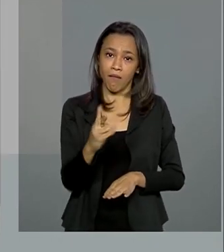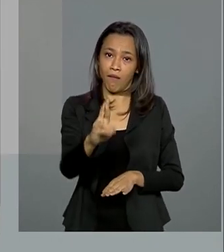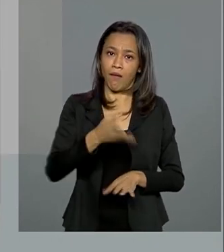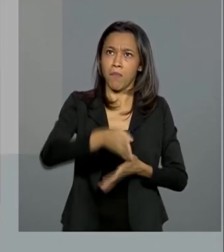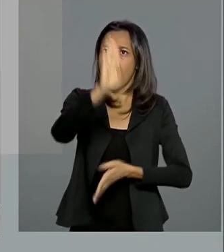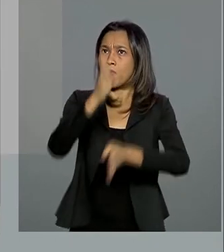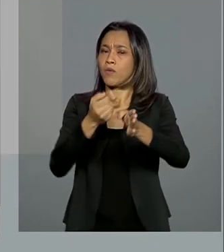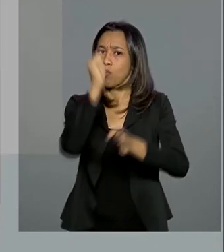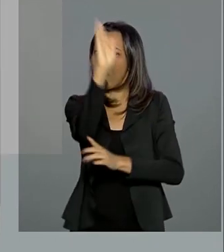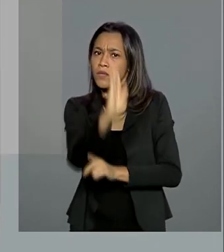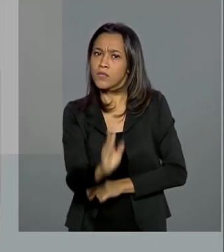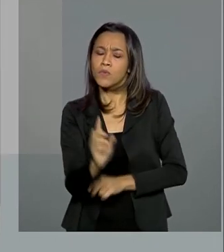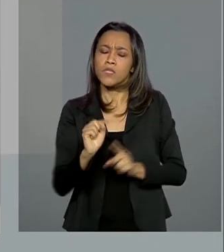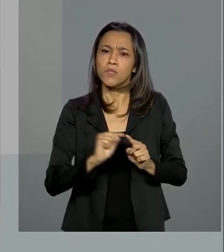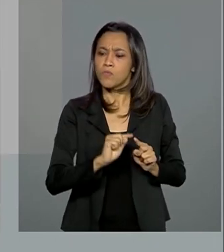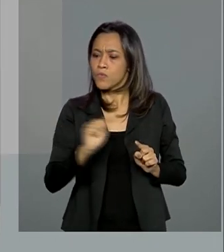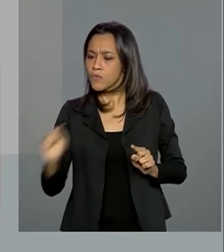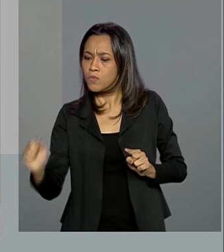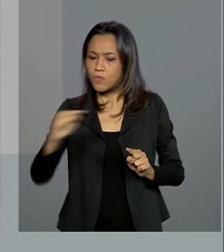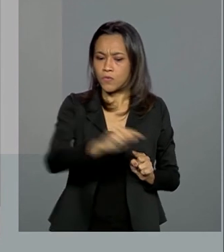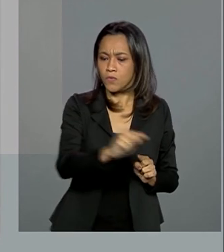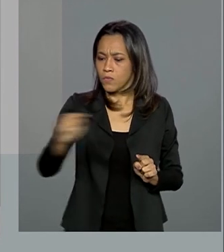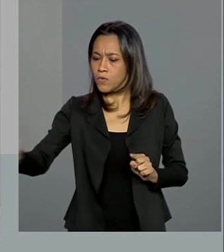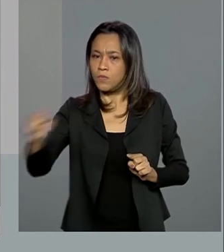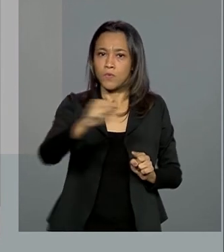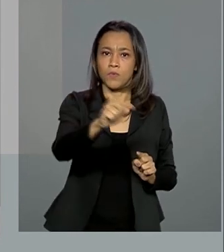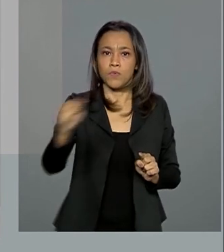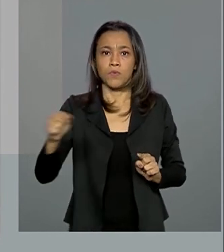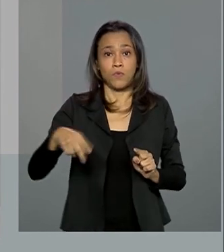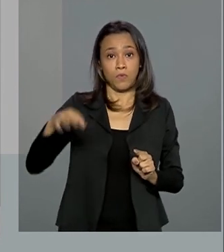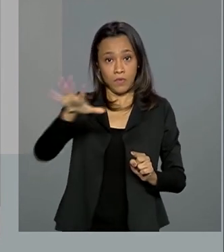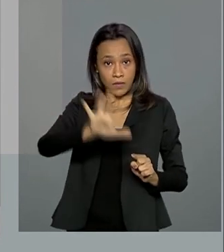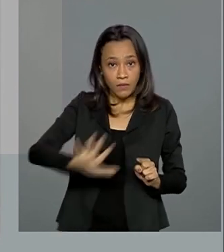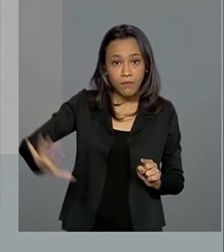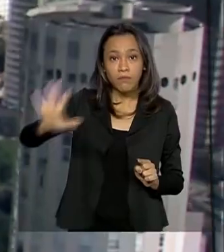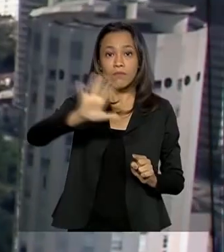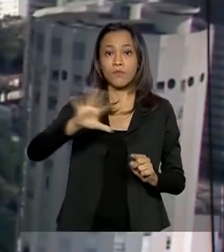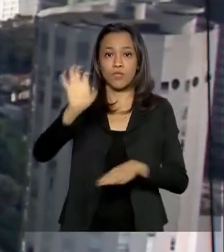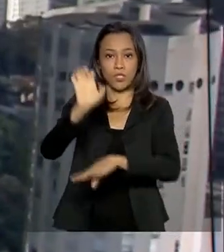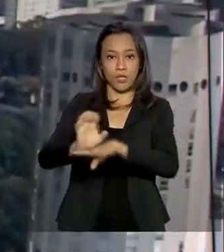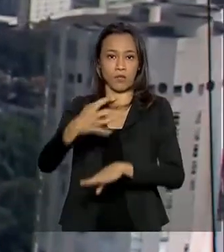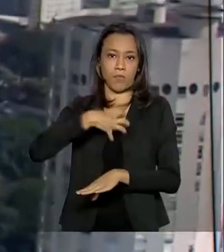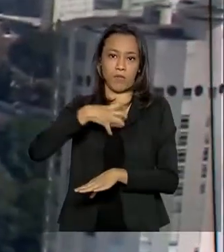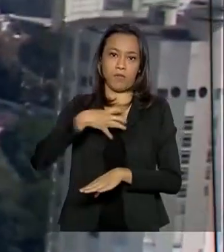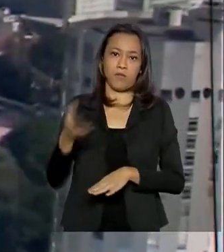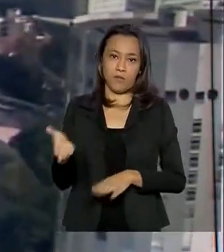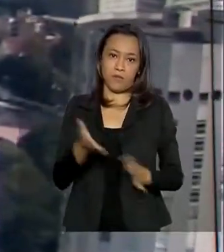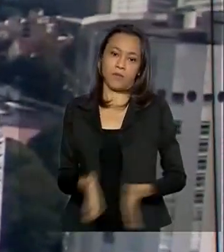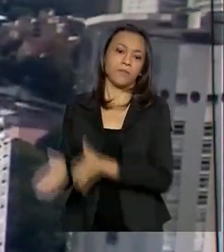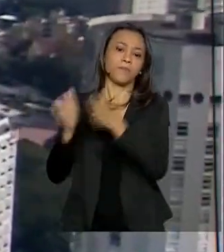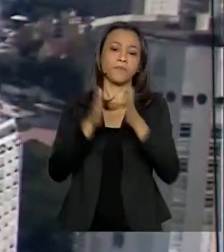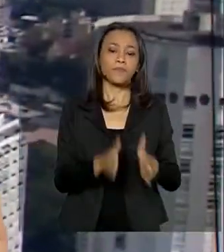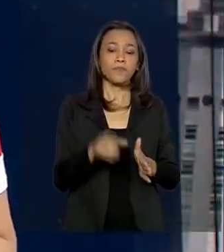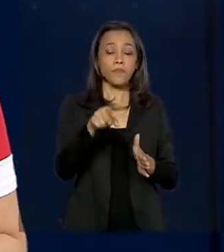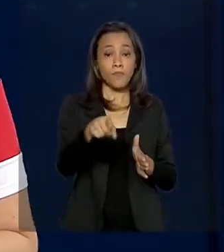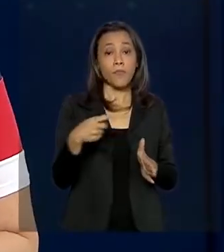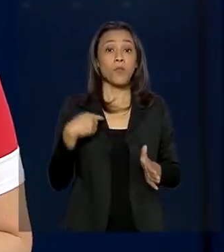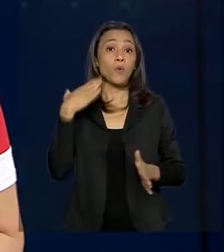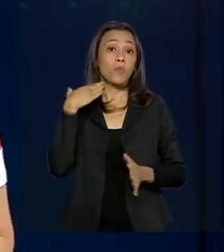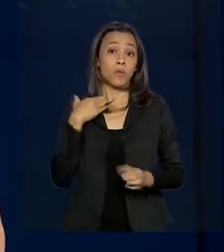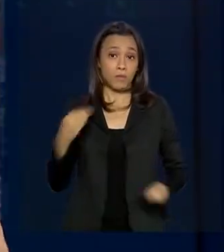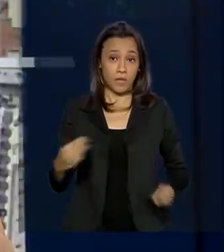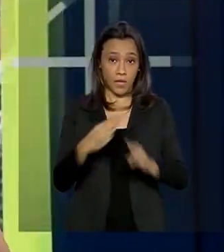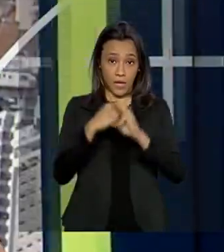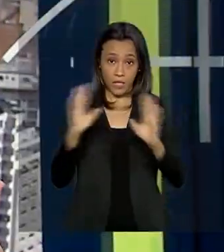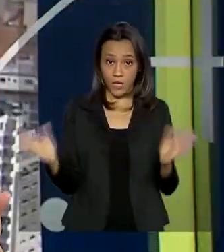importantes eixos de ligação entre municípios do noroeste baiano. E uma última informação, a Caixa Econômica Federal paga